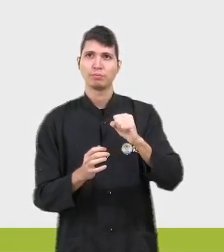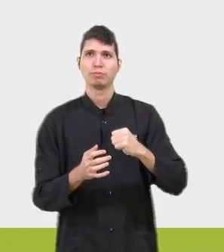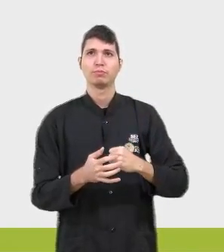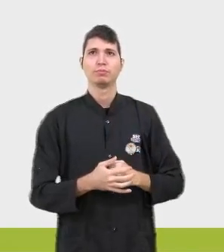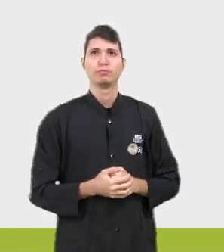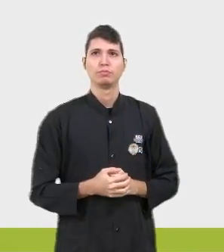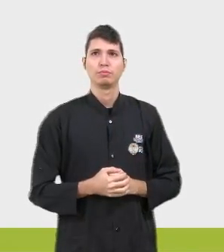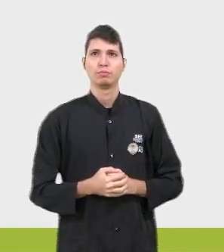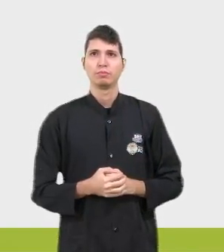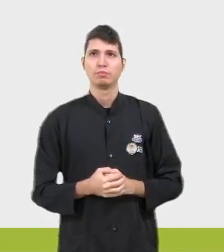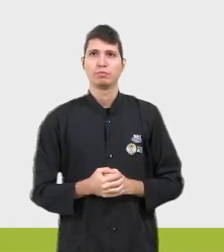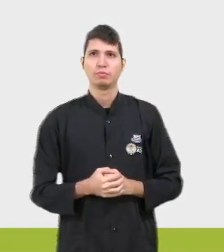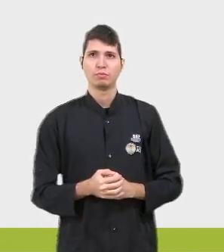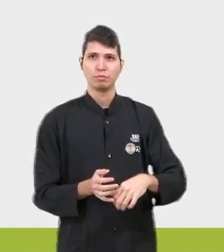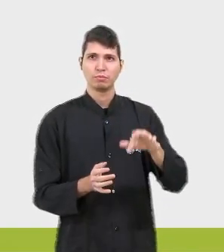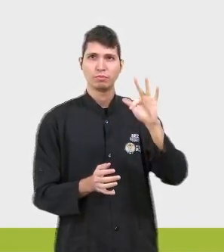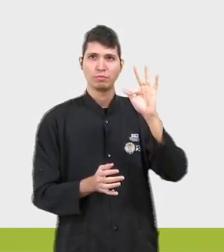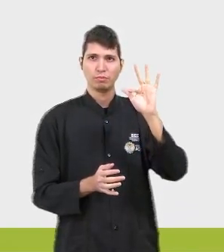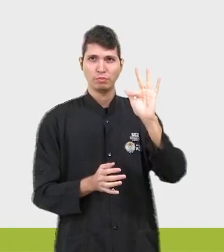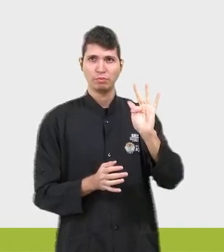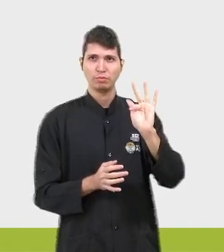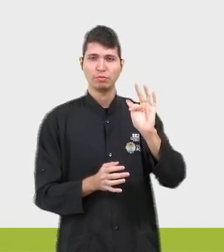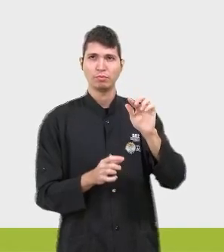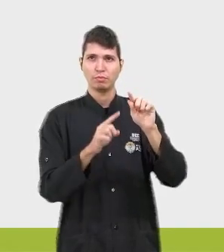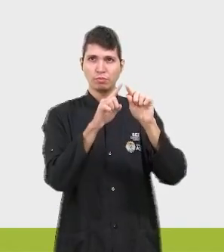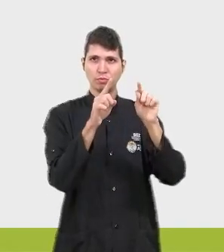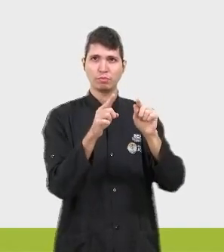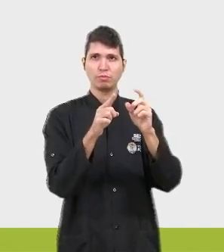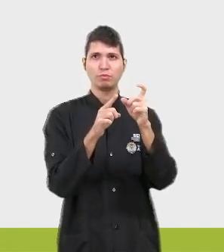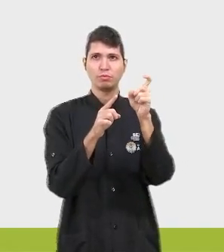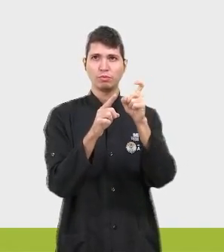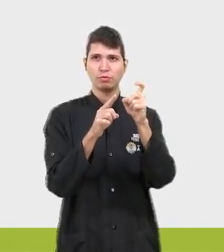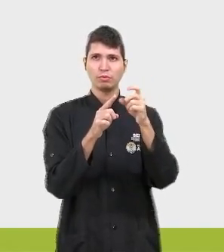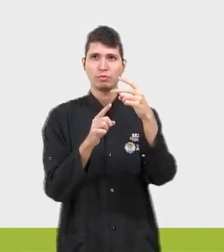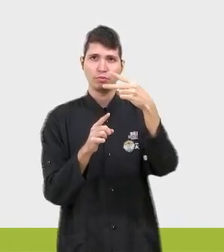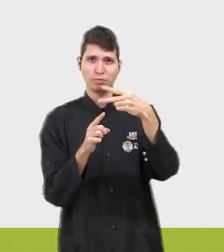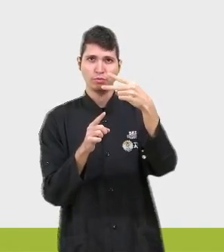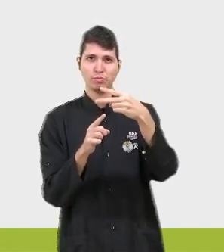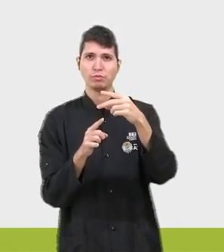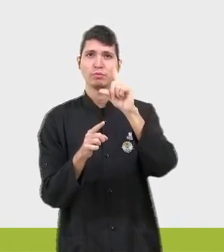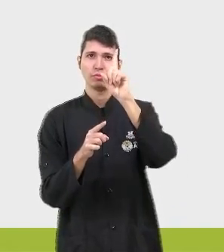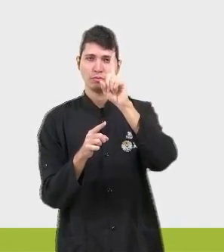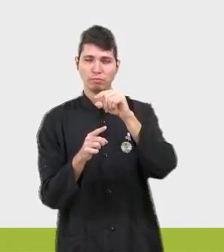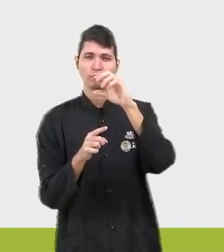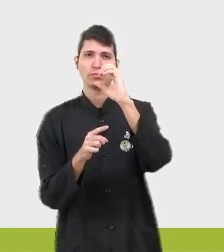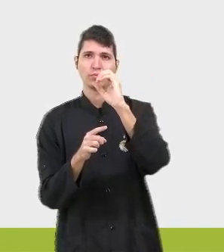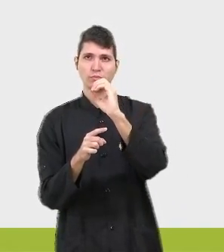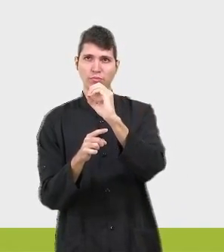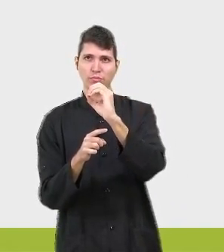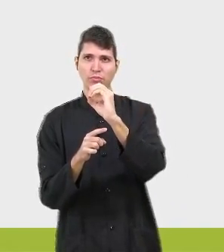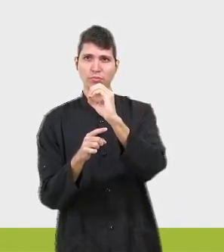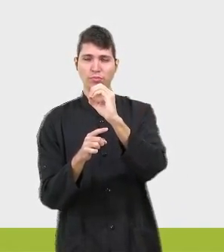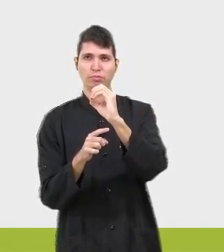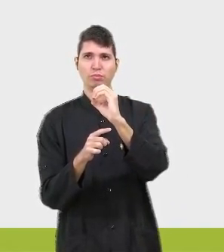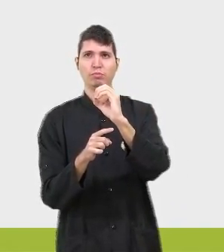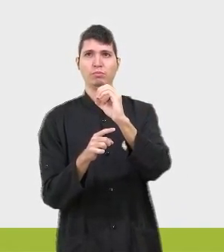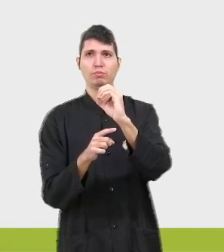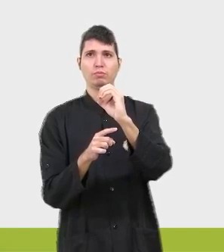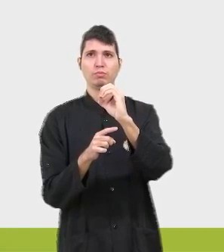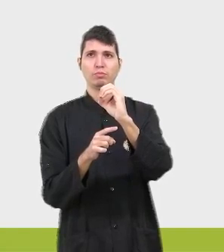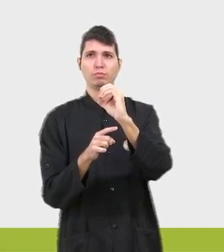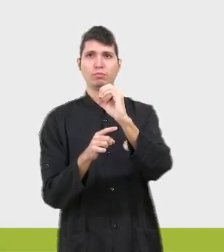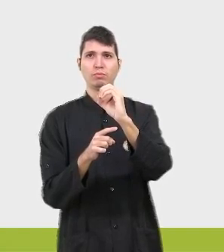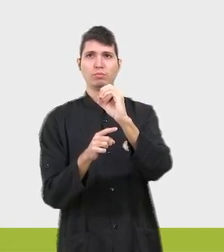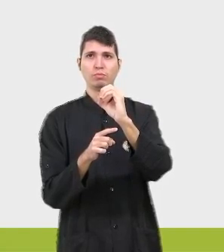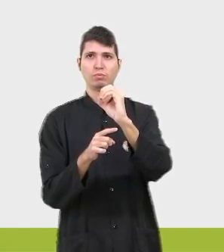ó, que a vai chamar de Xzinho aqui, ó, já é igual a zero, tá? No nosso caso aqui, ó, o nosso X vai ser igual